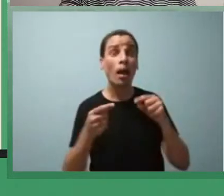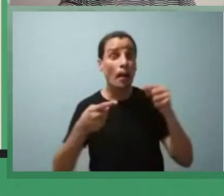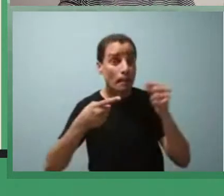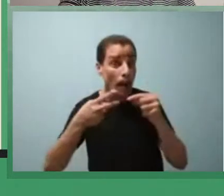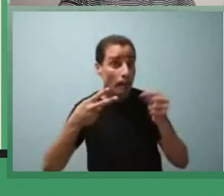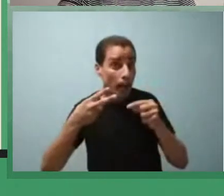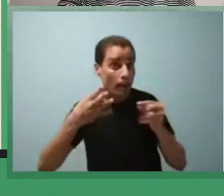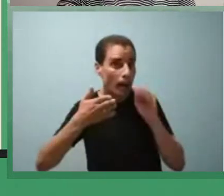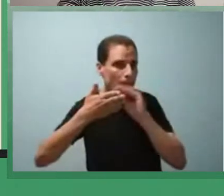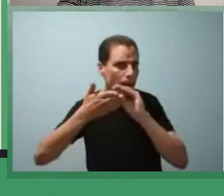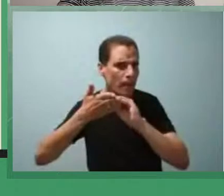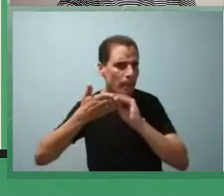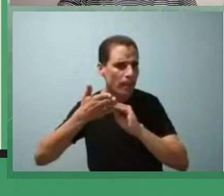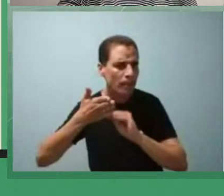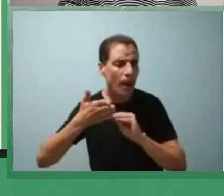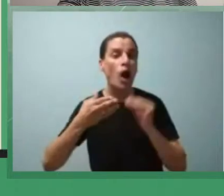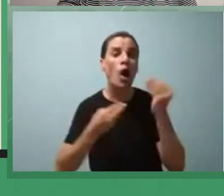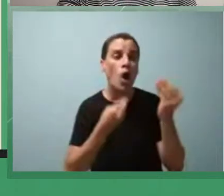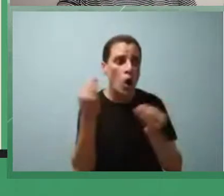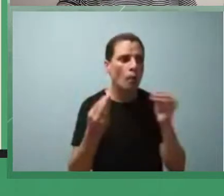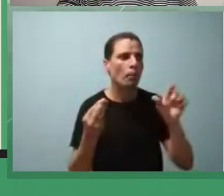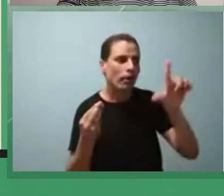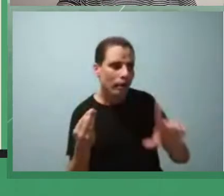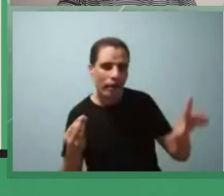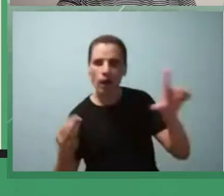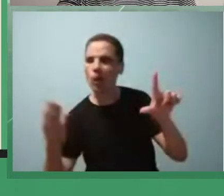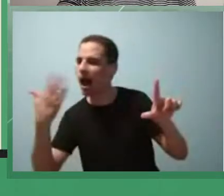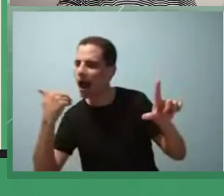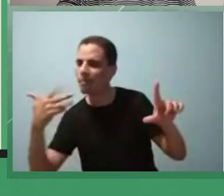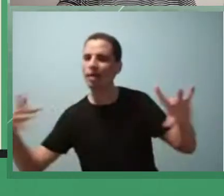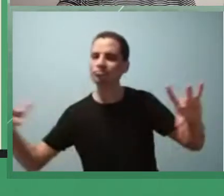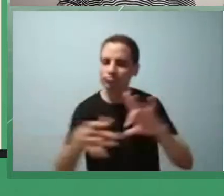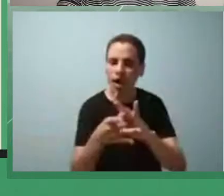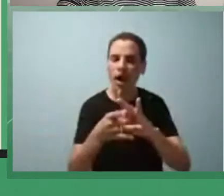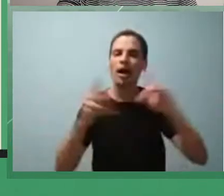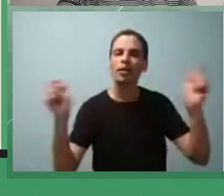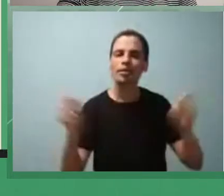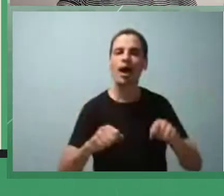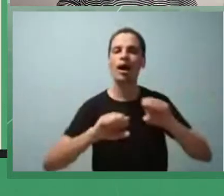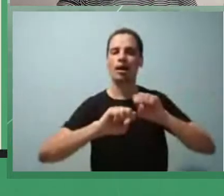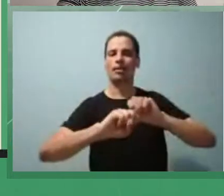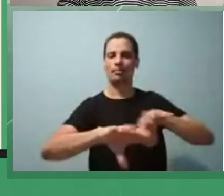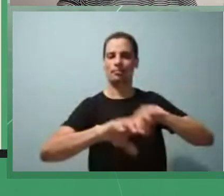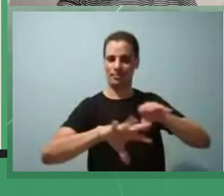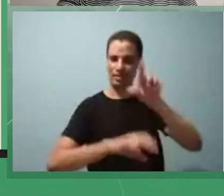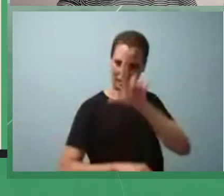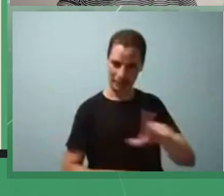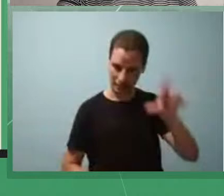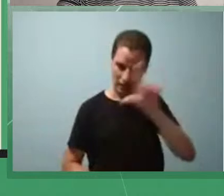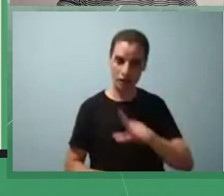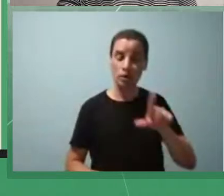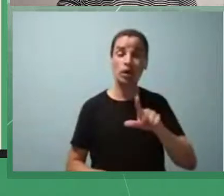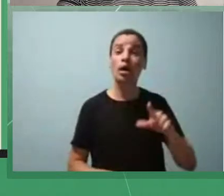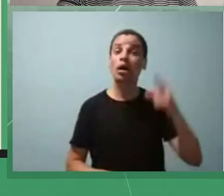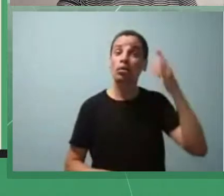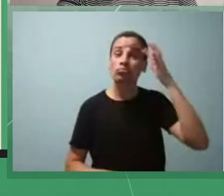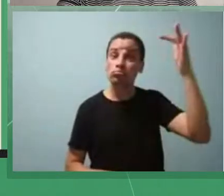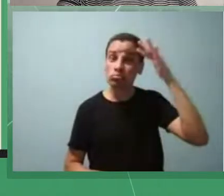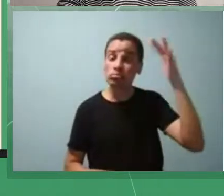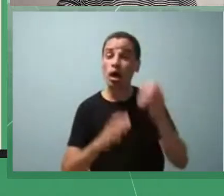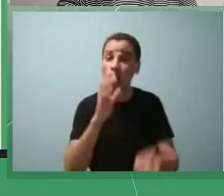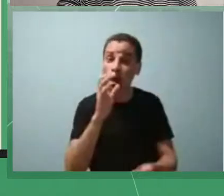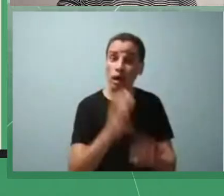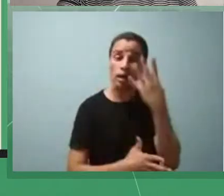entre literatura e alimentação para o ensino e aprendizagem da literatura formulando como resultado uma proposta